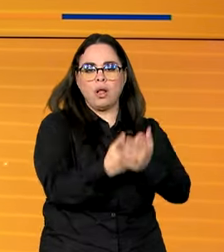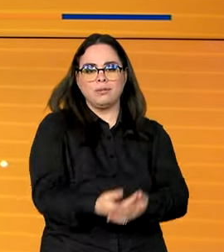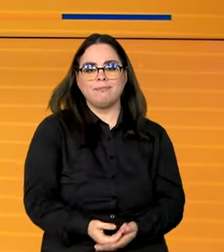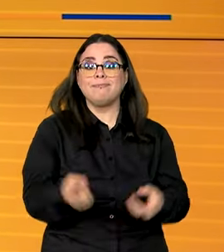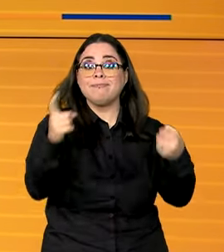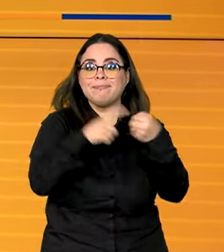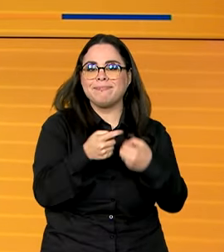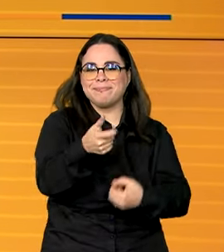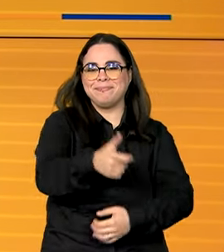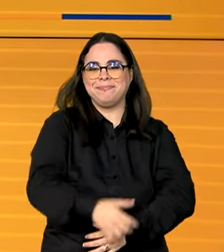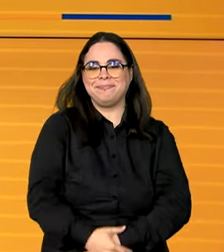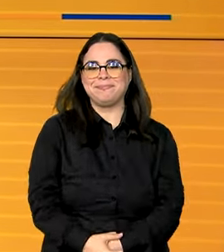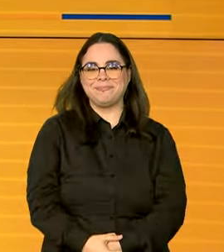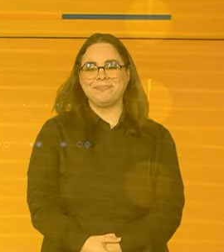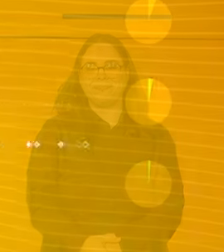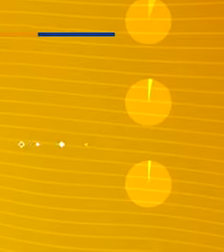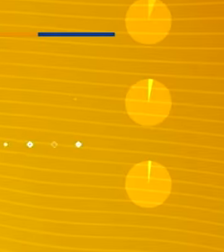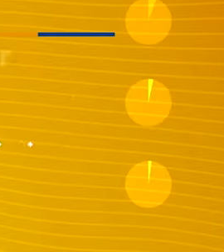A gente volta já já.